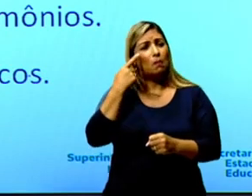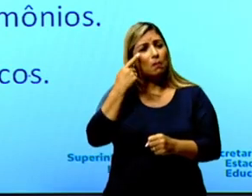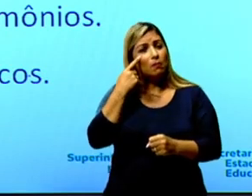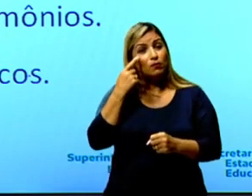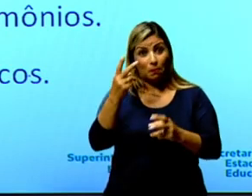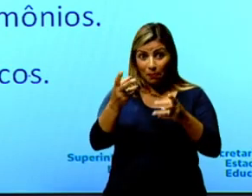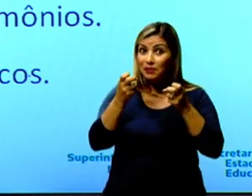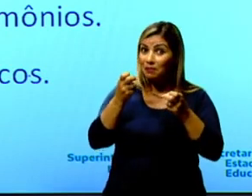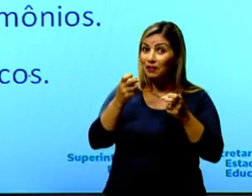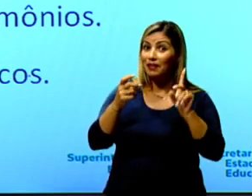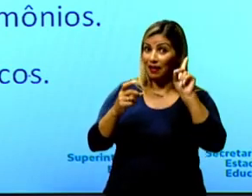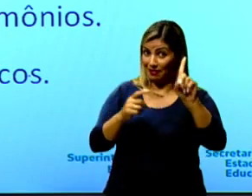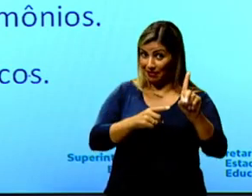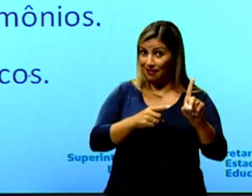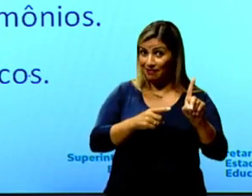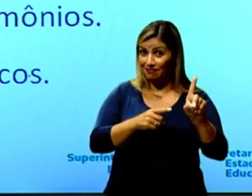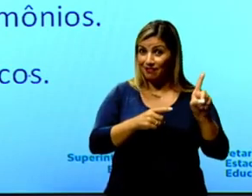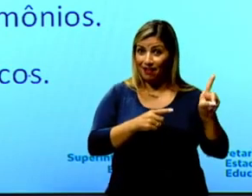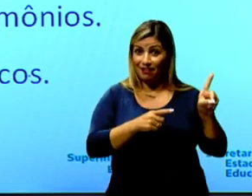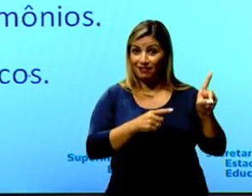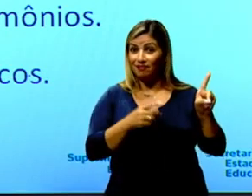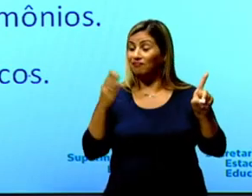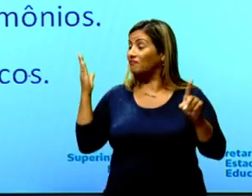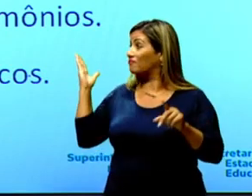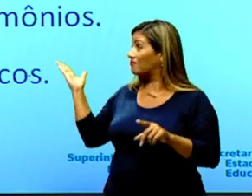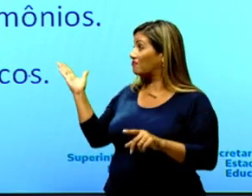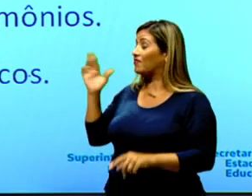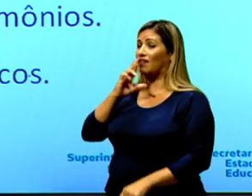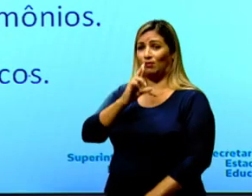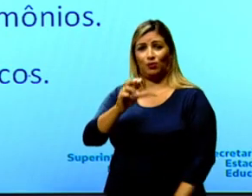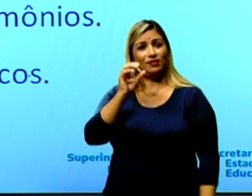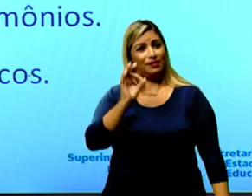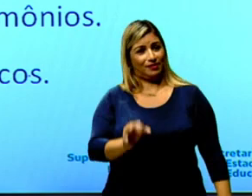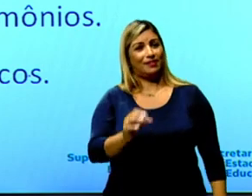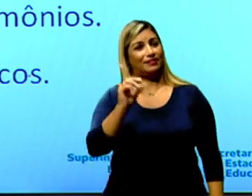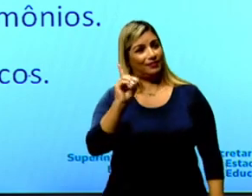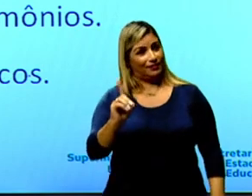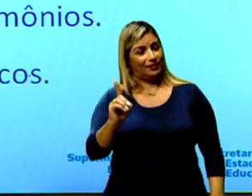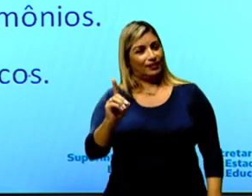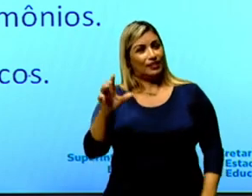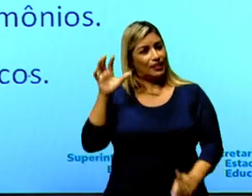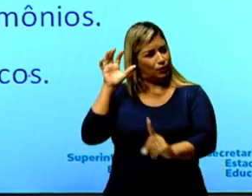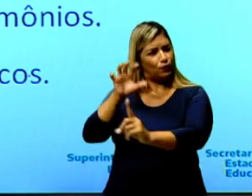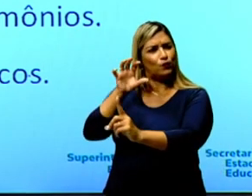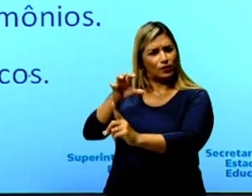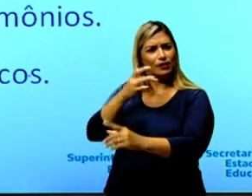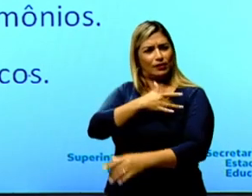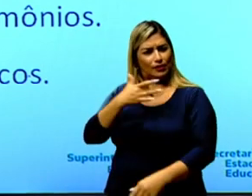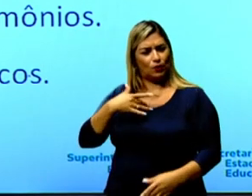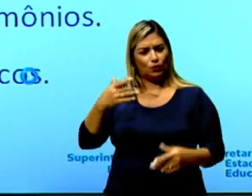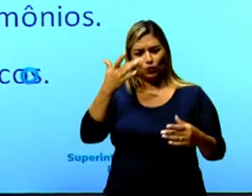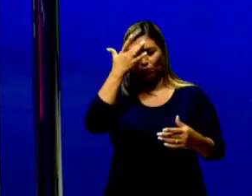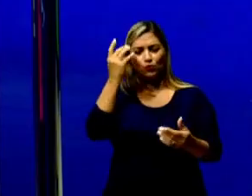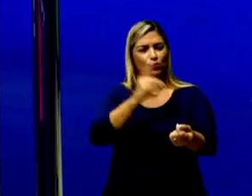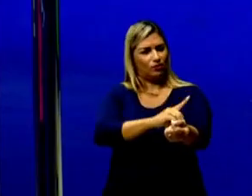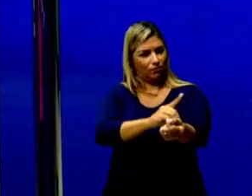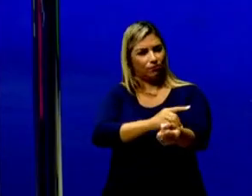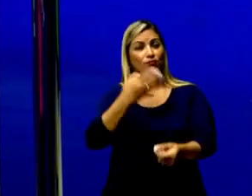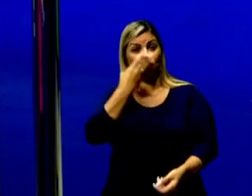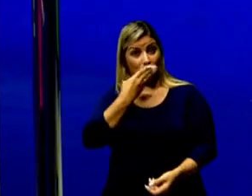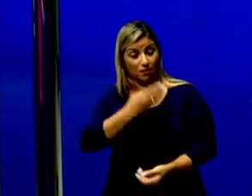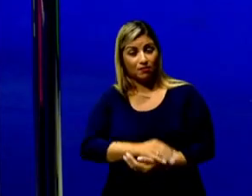percebido aí que a letra D corresponde à resposta correta, impacto favorável na saúde de indivíduos diabéticos.